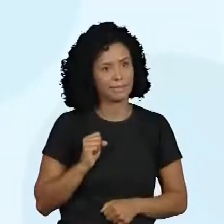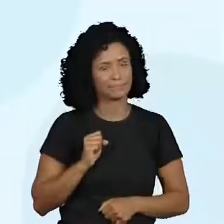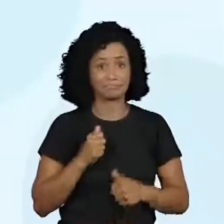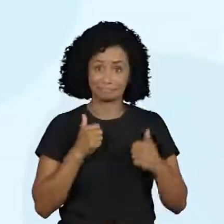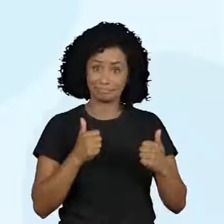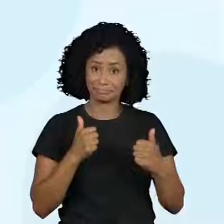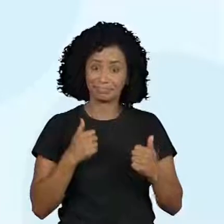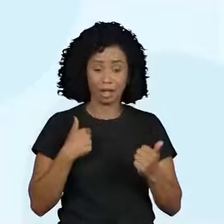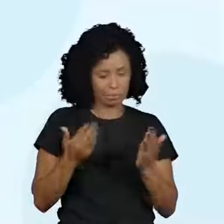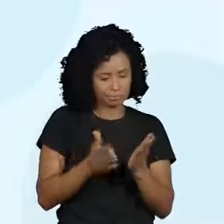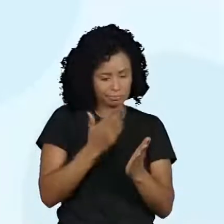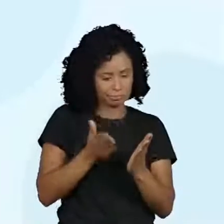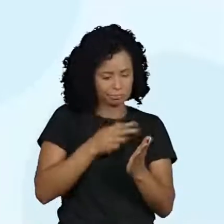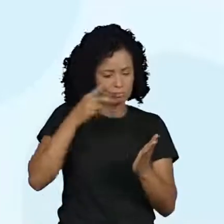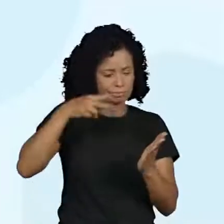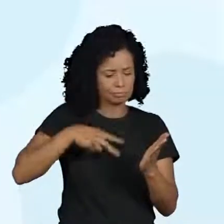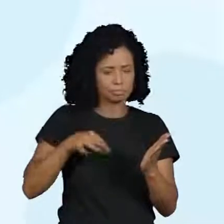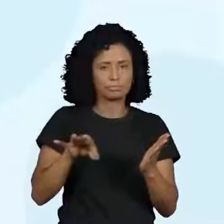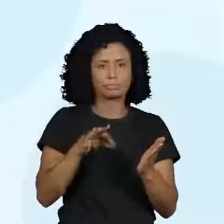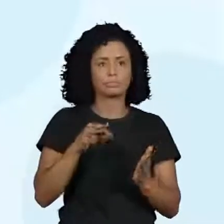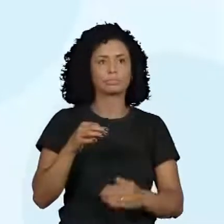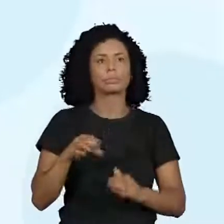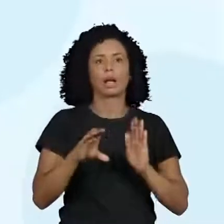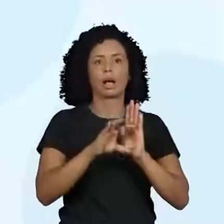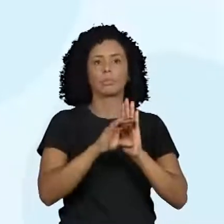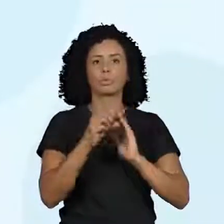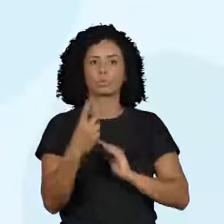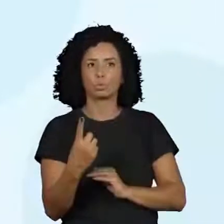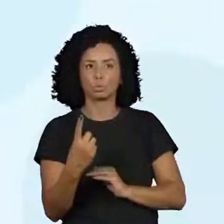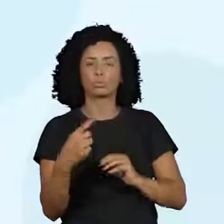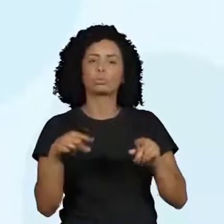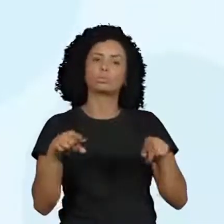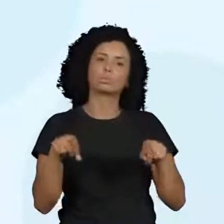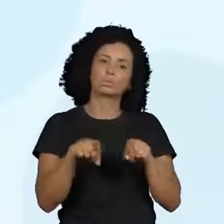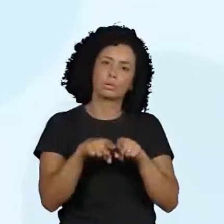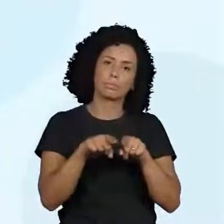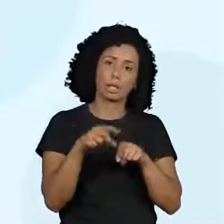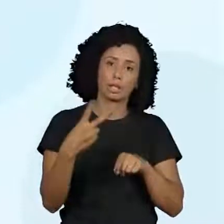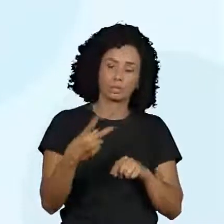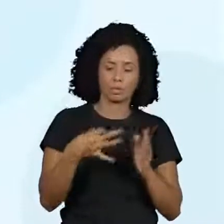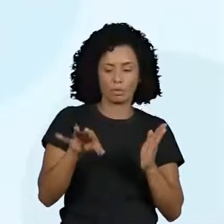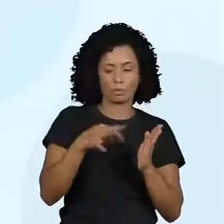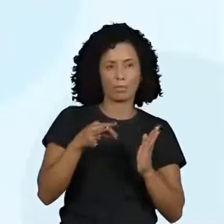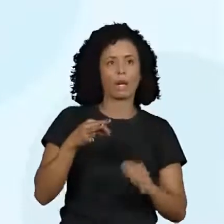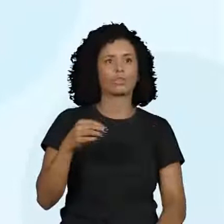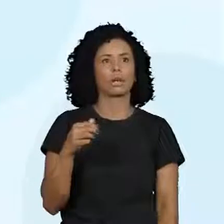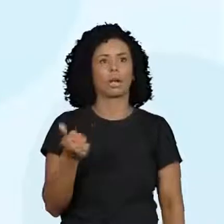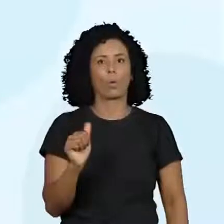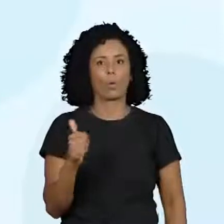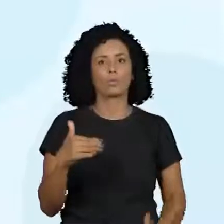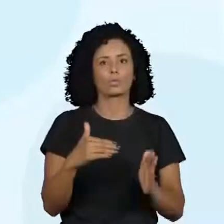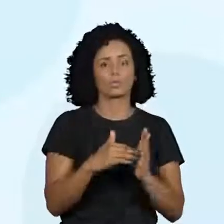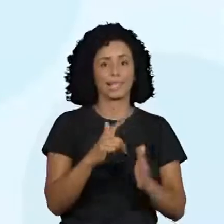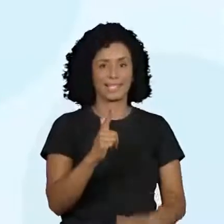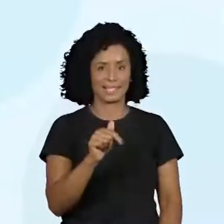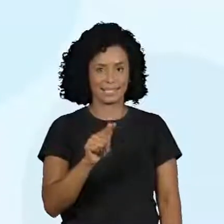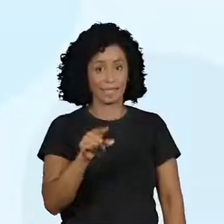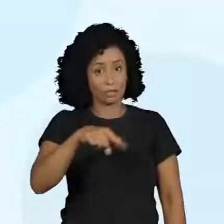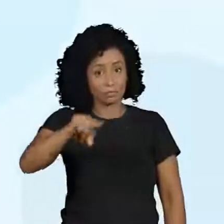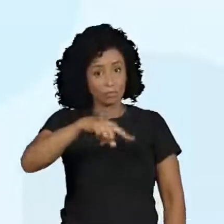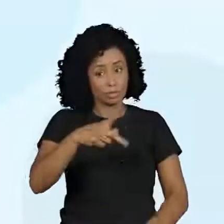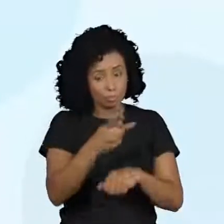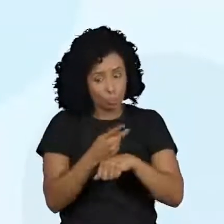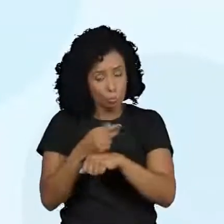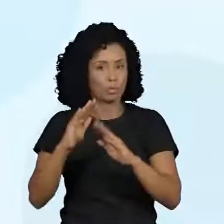1 e 2, da página 11 a 17. Procura aí na sua escola que você vai achar e você vai gostar